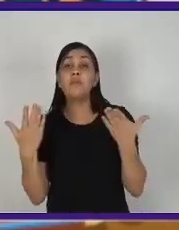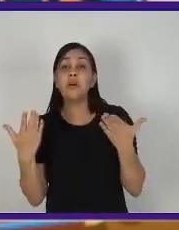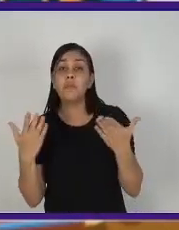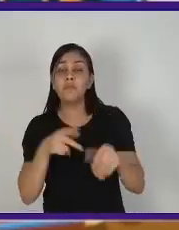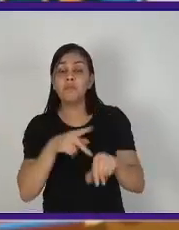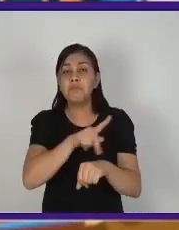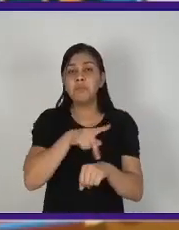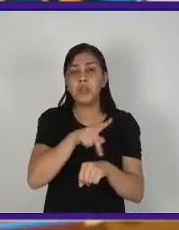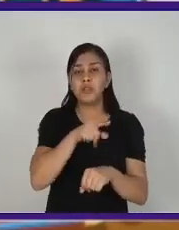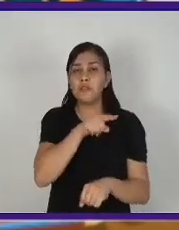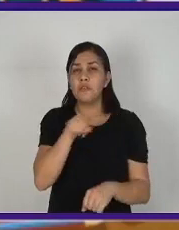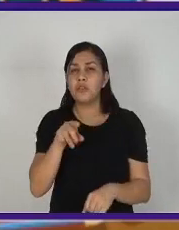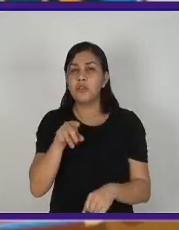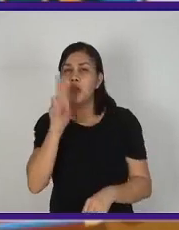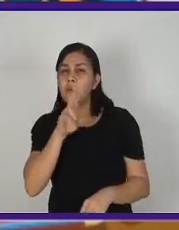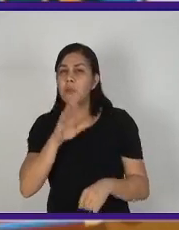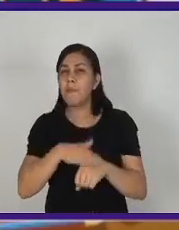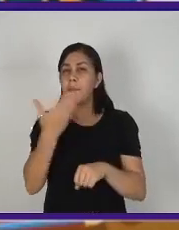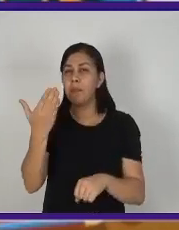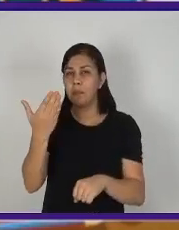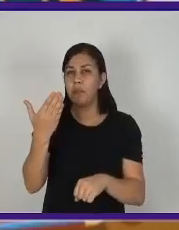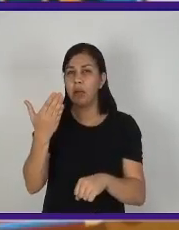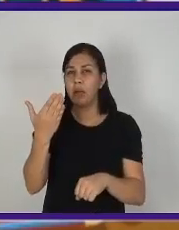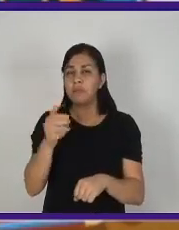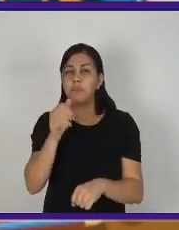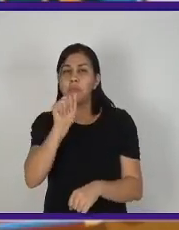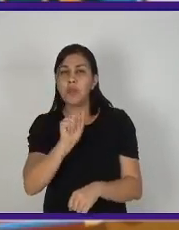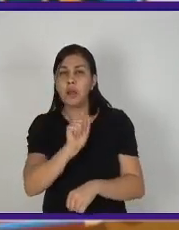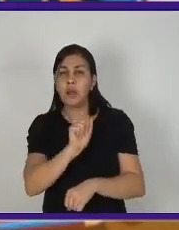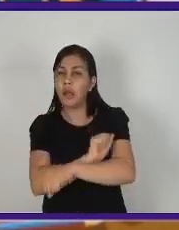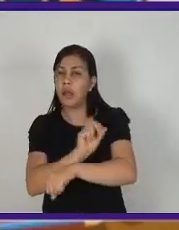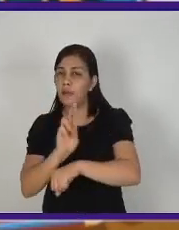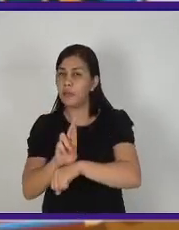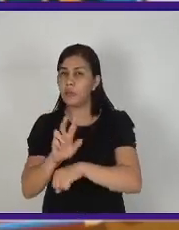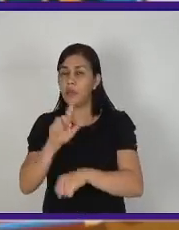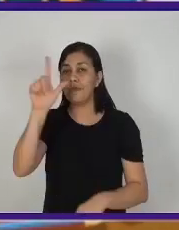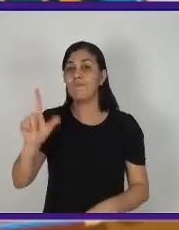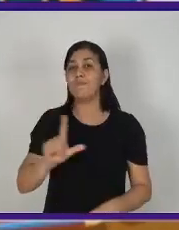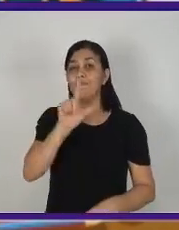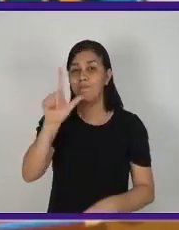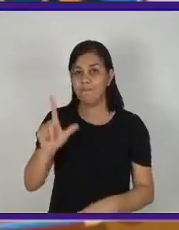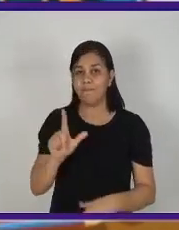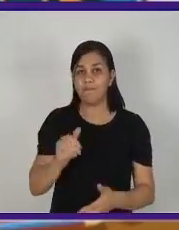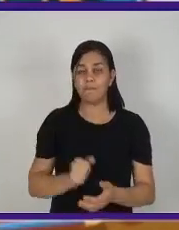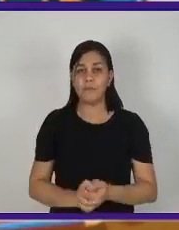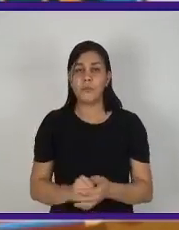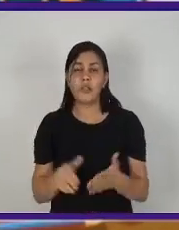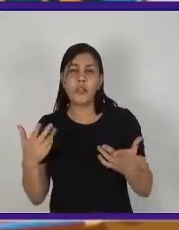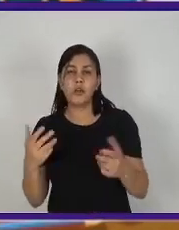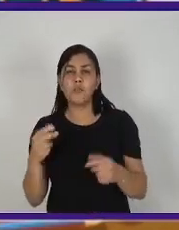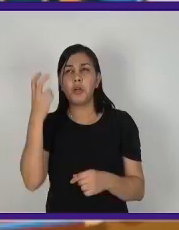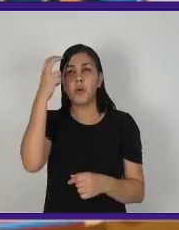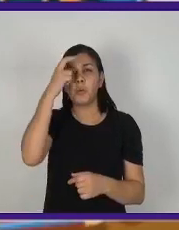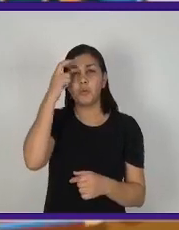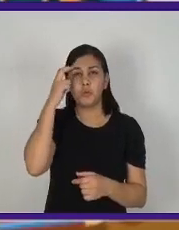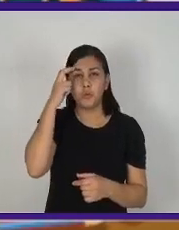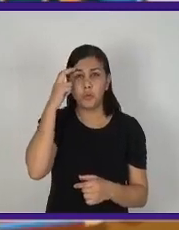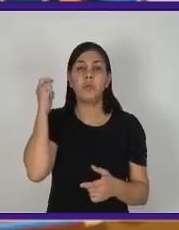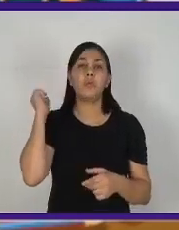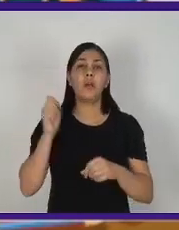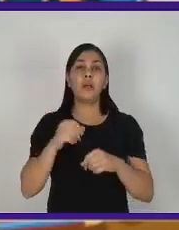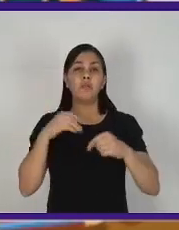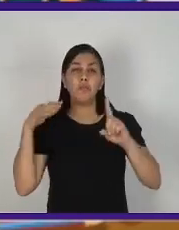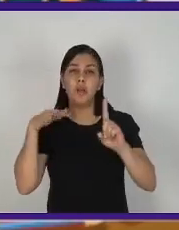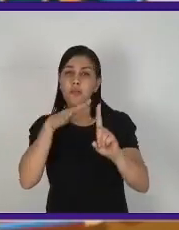Quais países você mais consome esse tipo de arte e literatura? Você acha que a influência das culturas de outros países